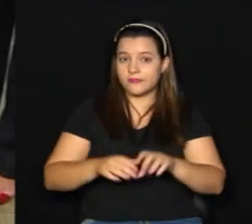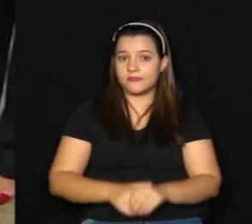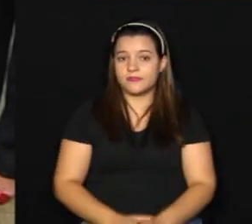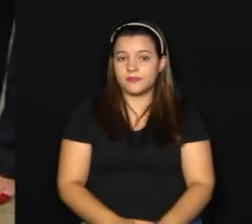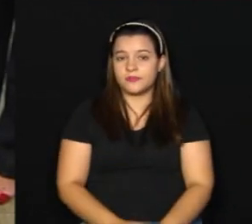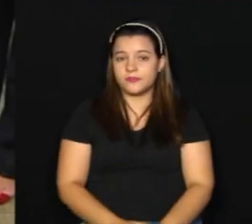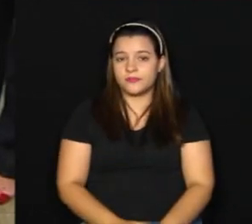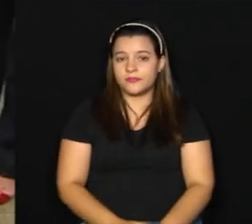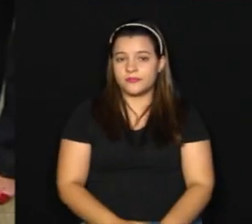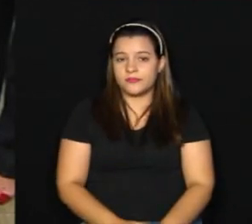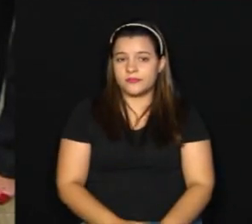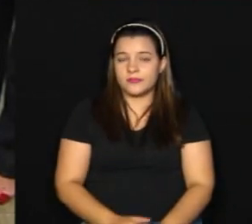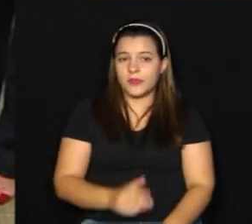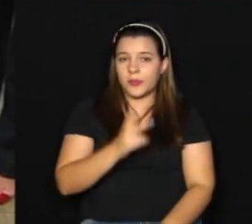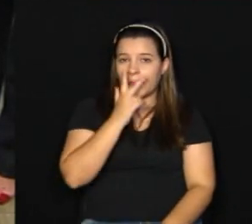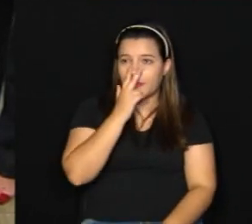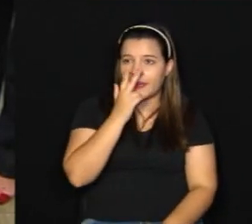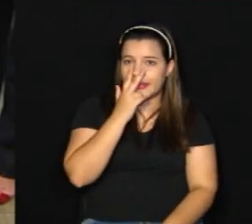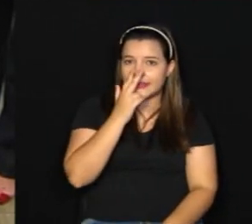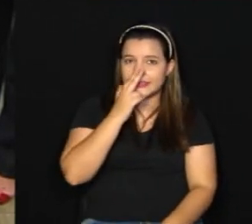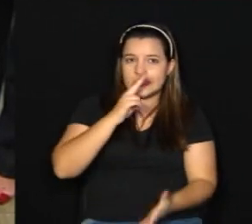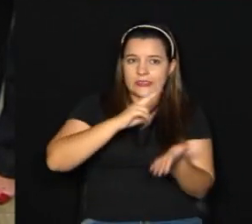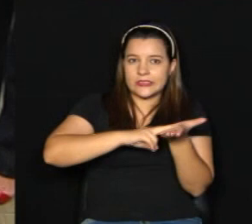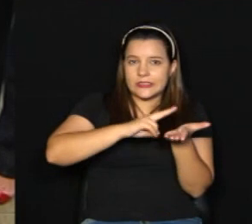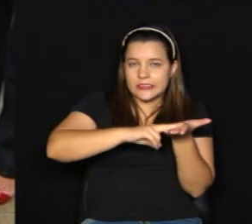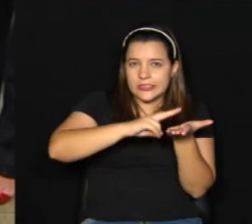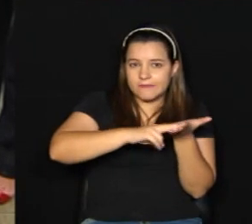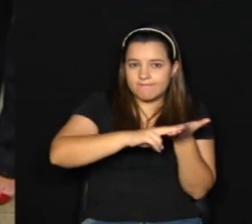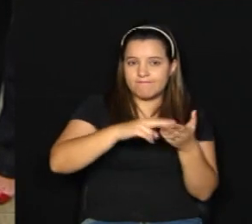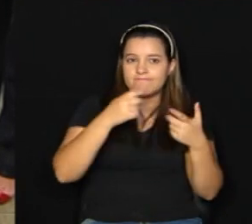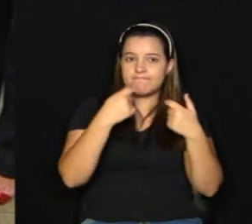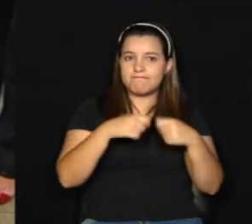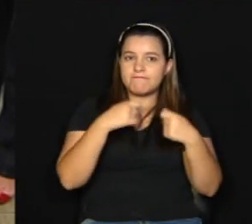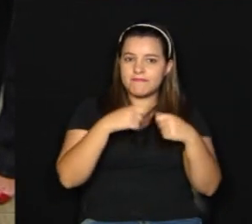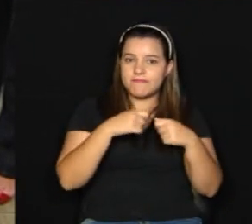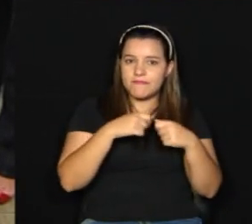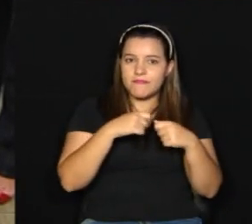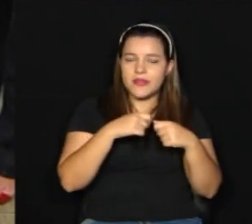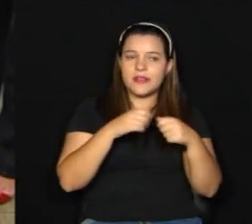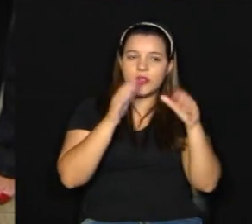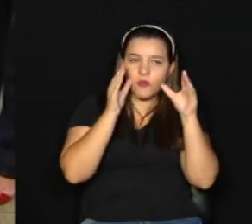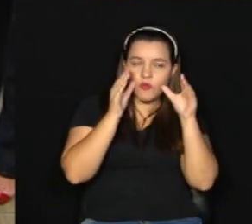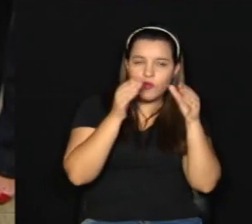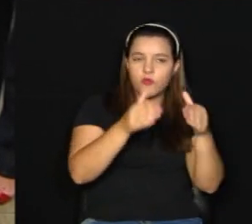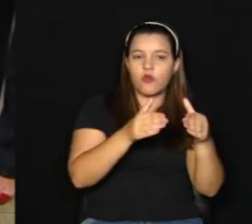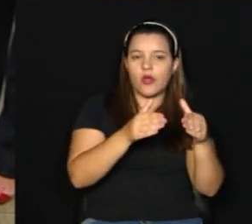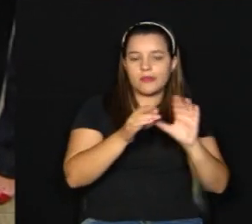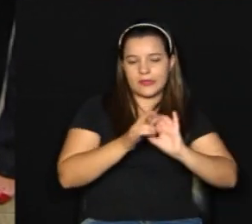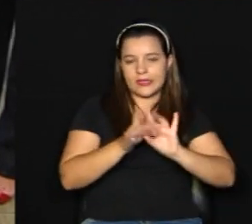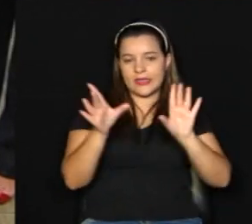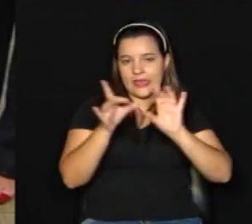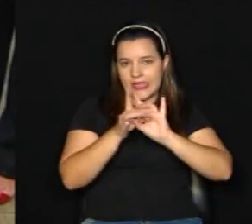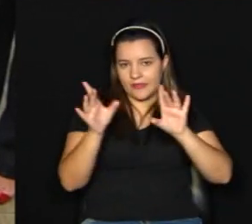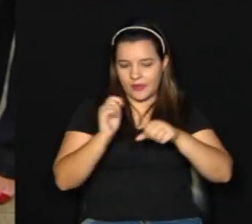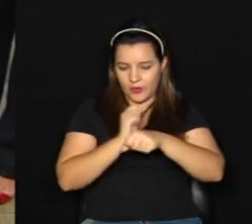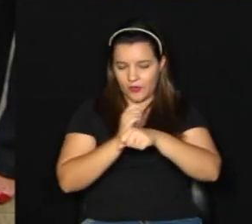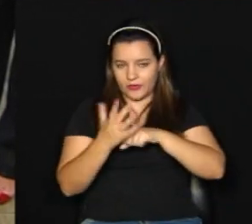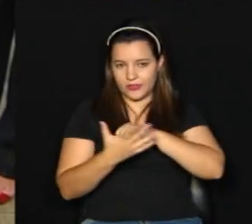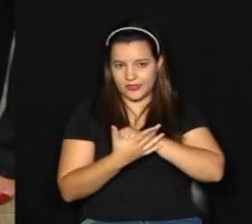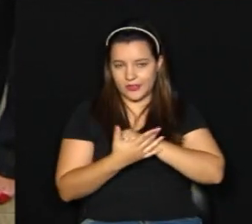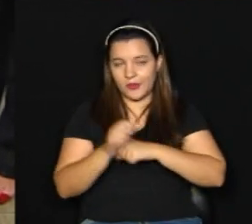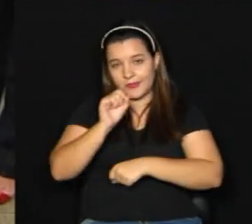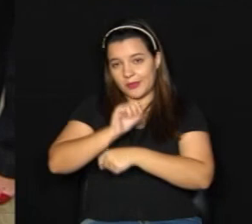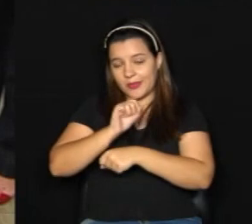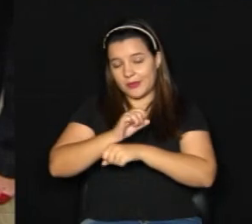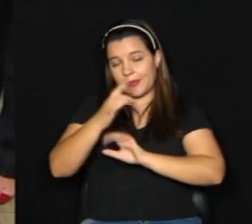inviabilizar esses leitos que devem permanecer ou não disponíveis para a COVID